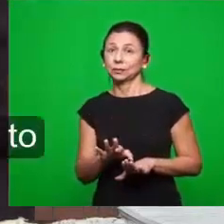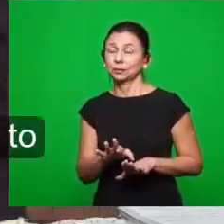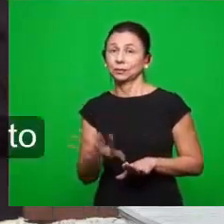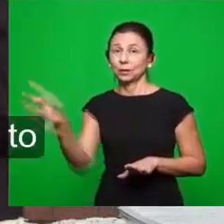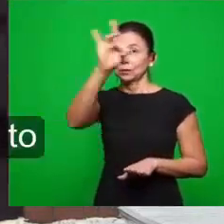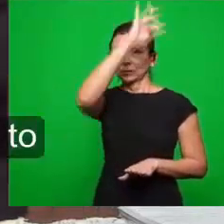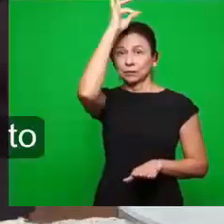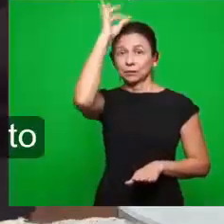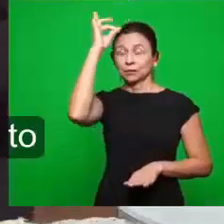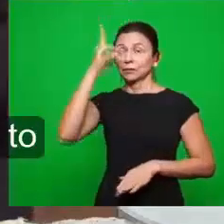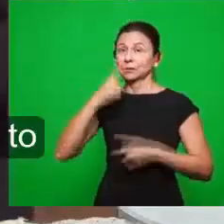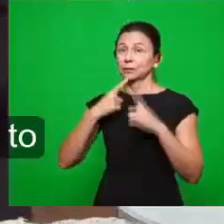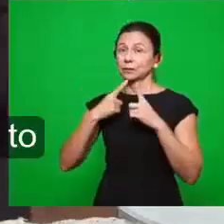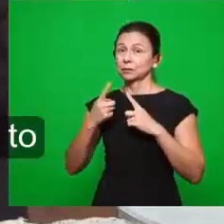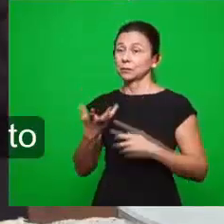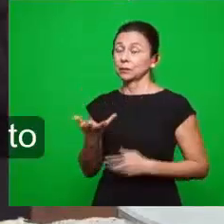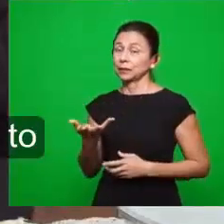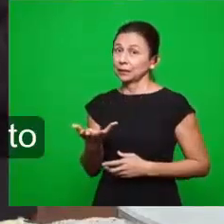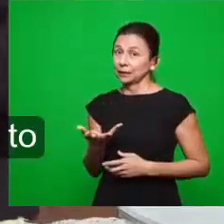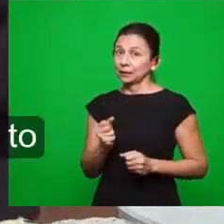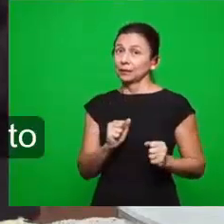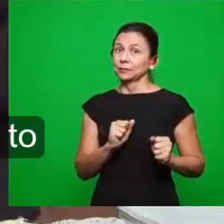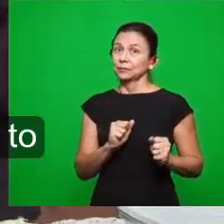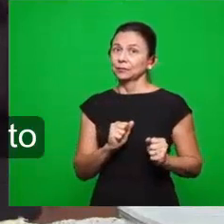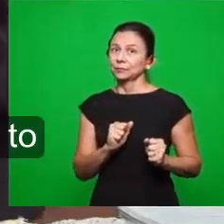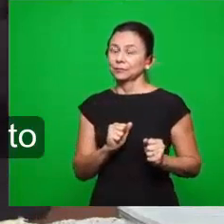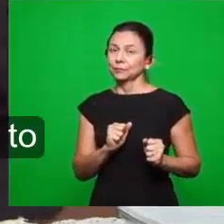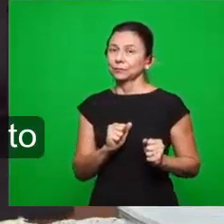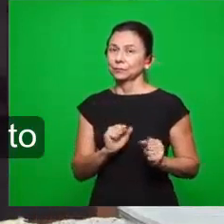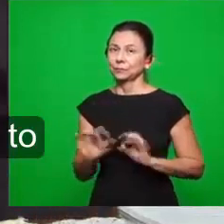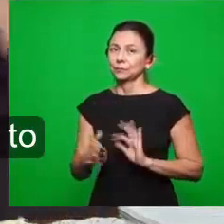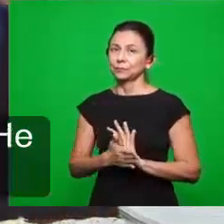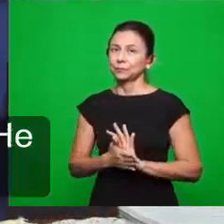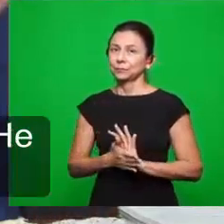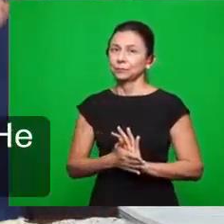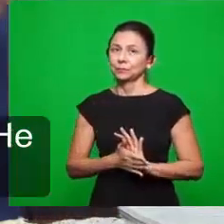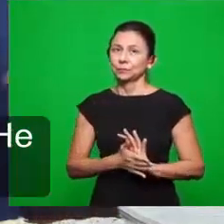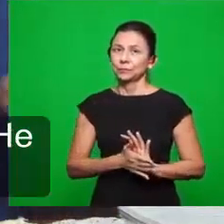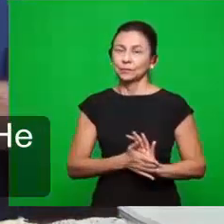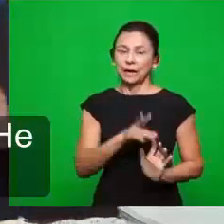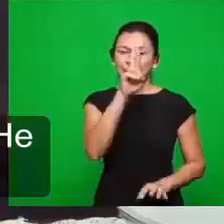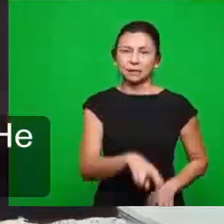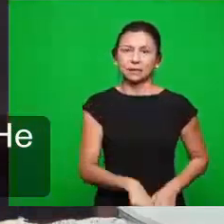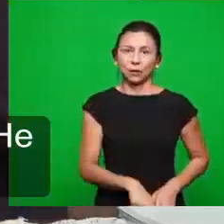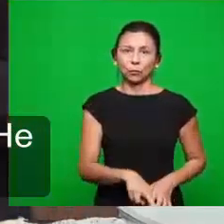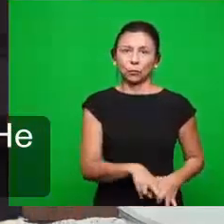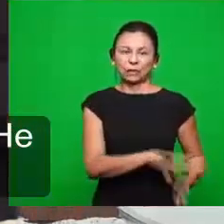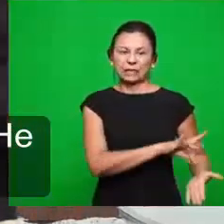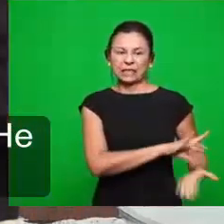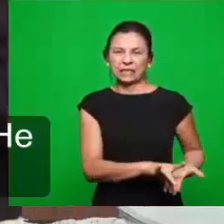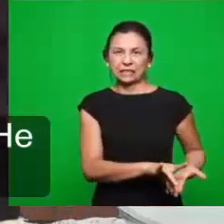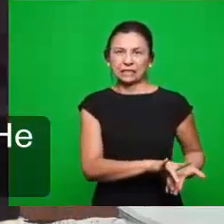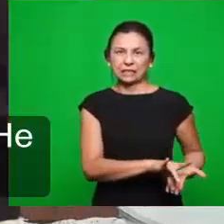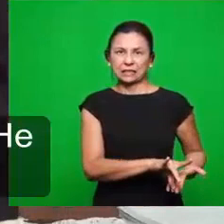e aquilo que a carne e o adversário tentaram mudar e, na verdade,